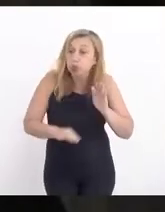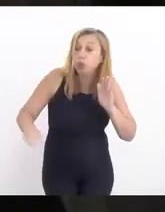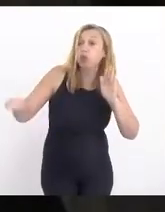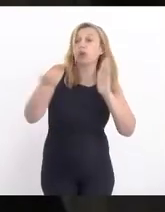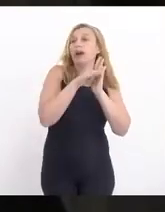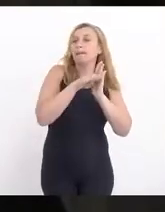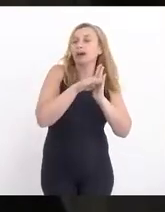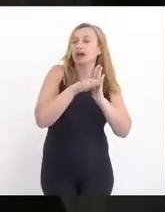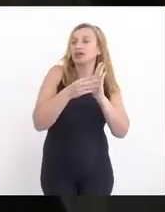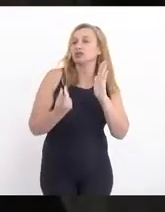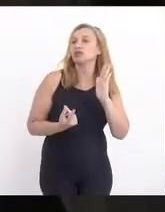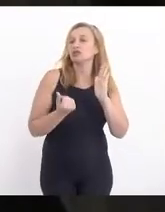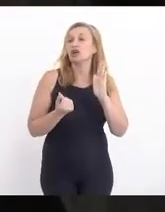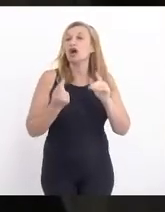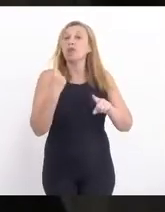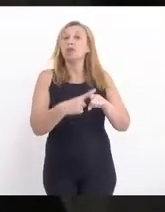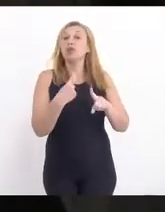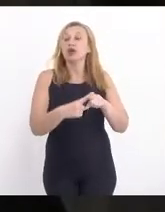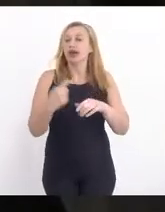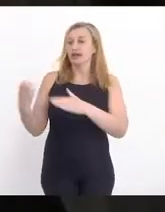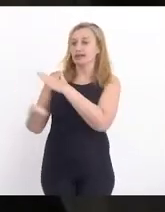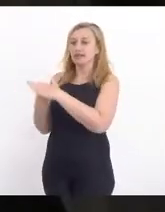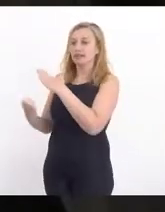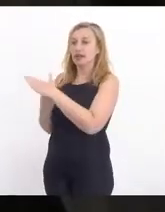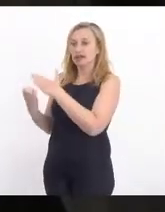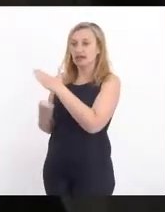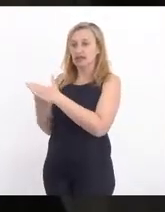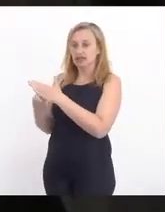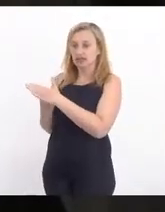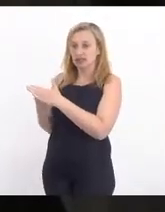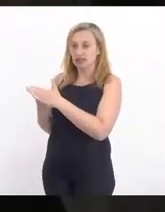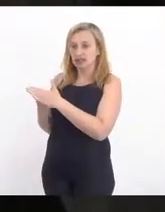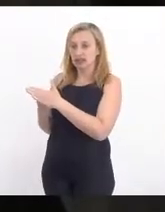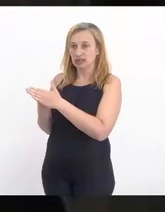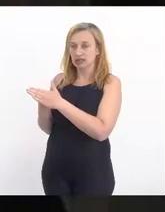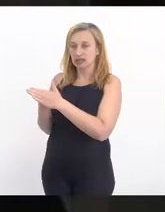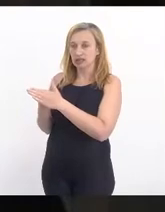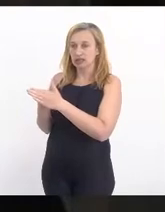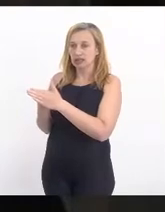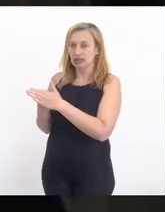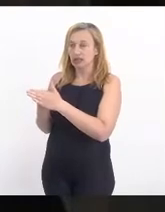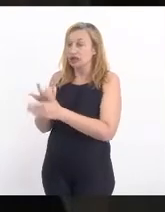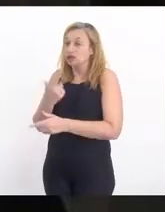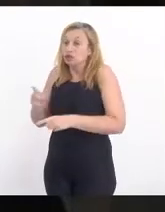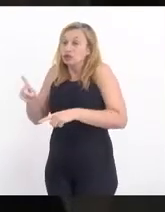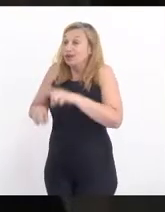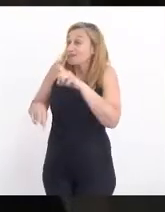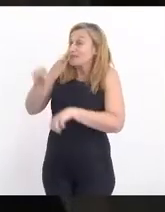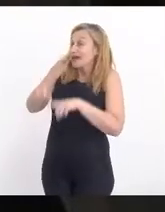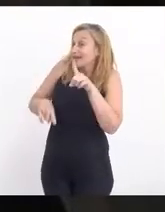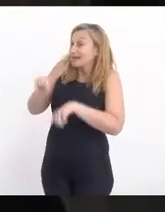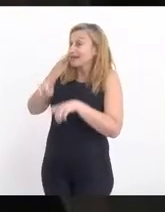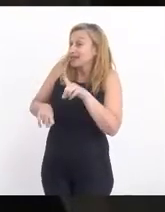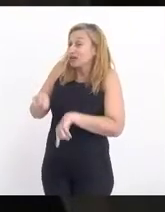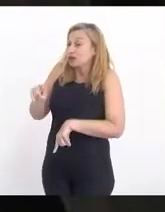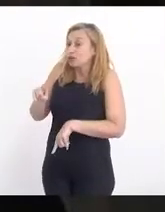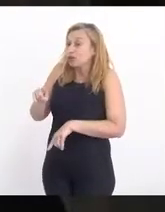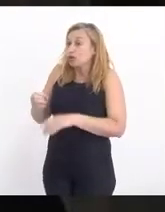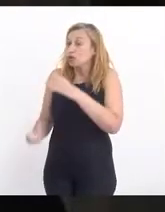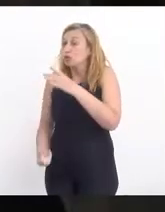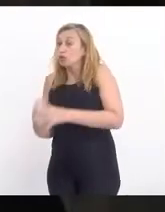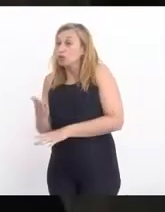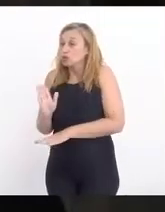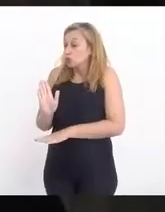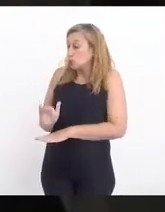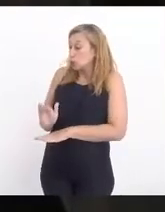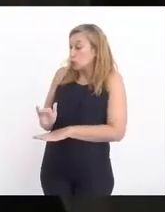Porque as montadoras estão sem peças, com produção mais baixa, não